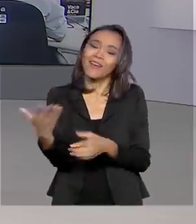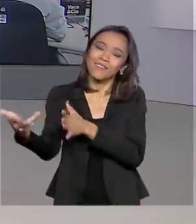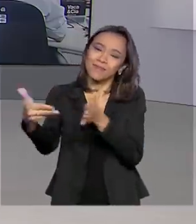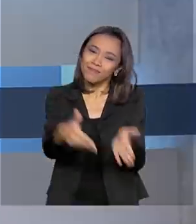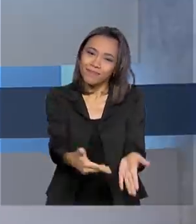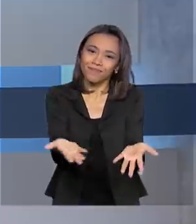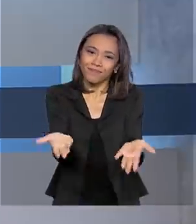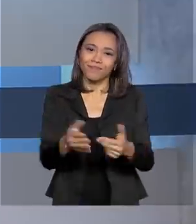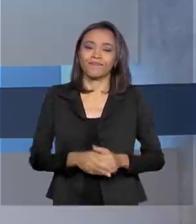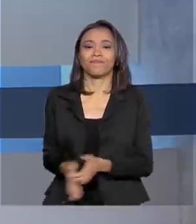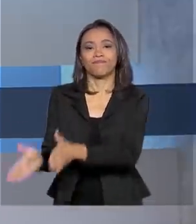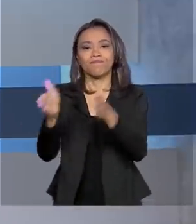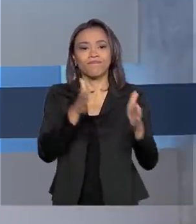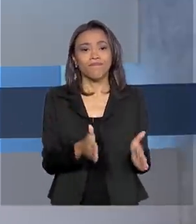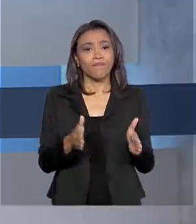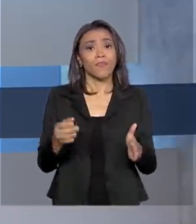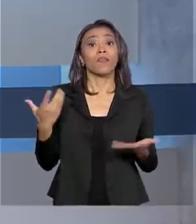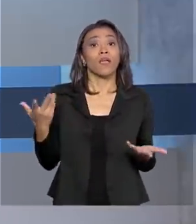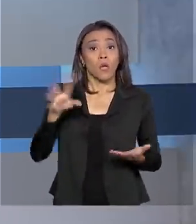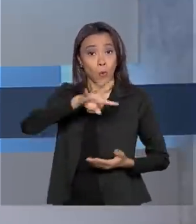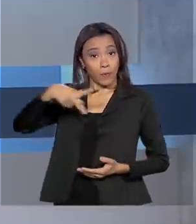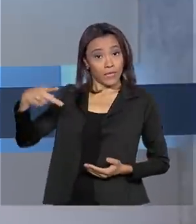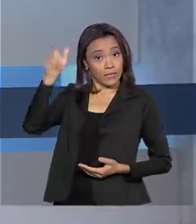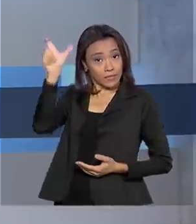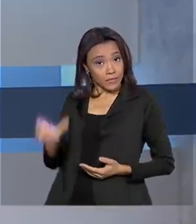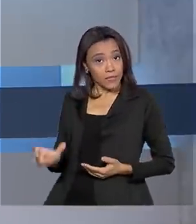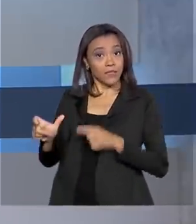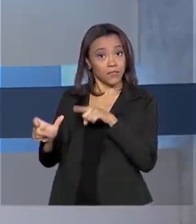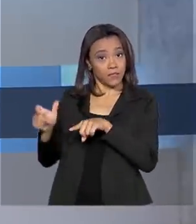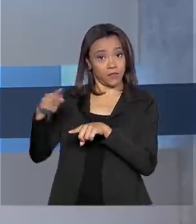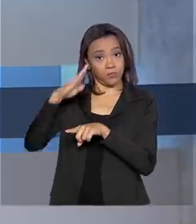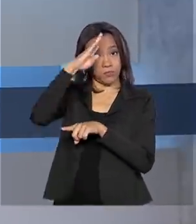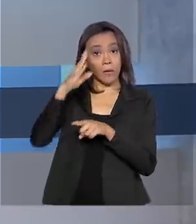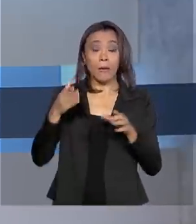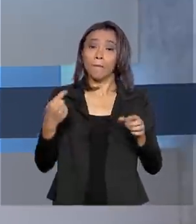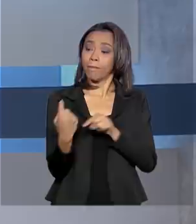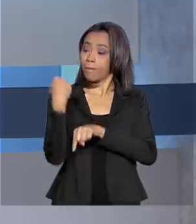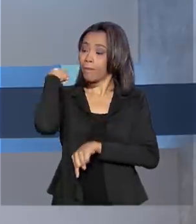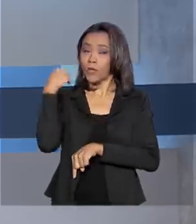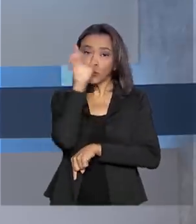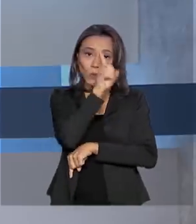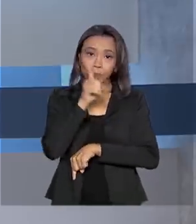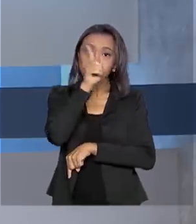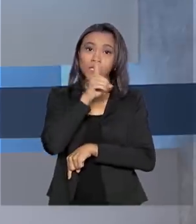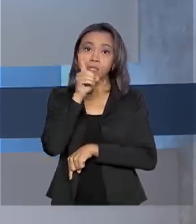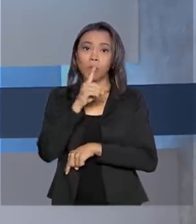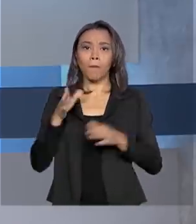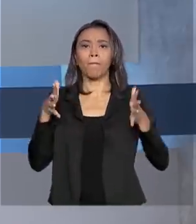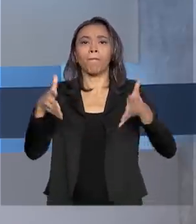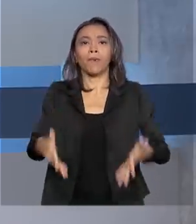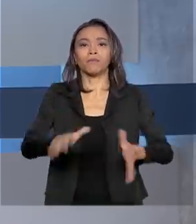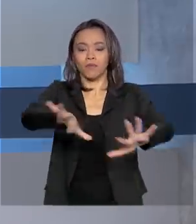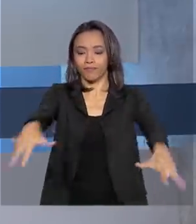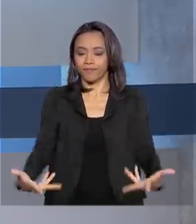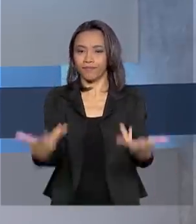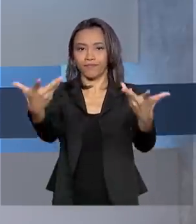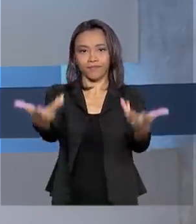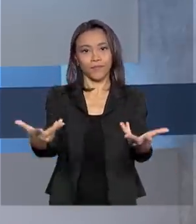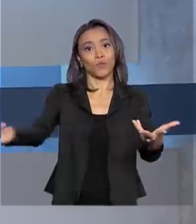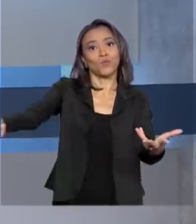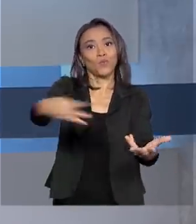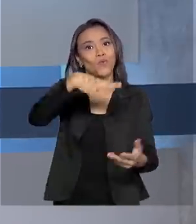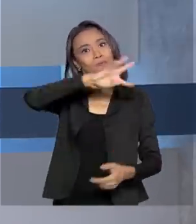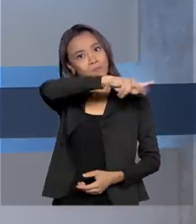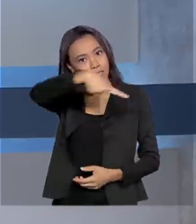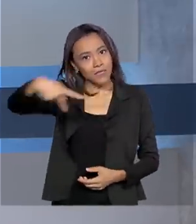participação. E olha, o presidente Jair Bolsonaro participou neste domingo da posse do novo presidente do Uruguai. Lacalepol